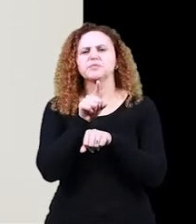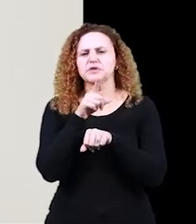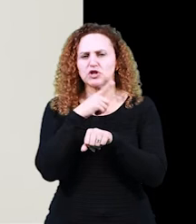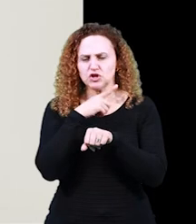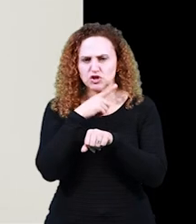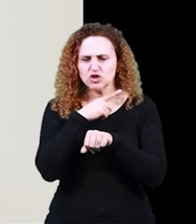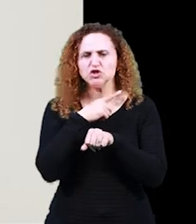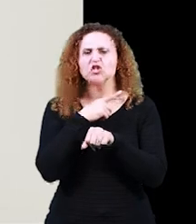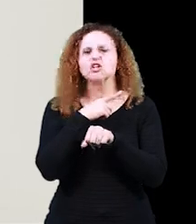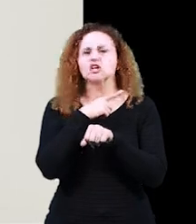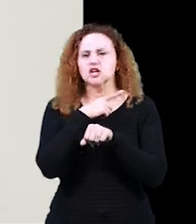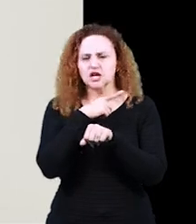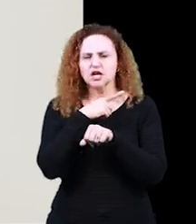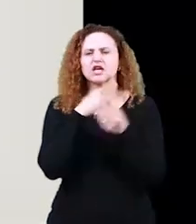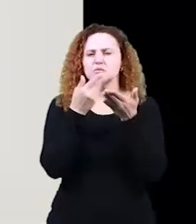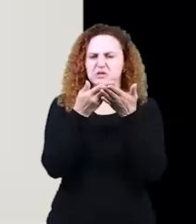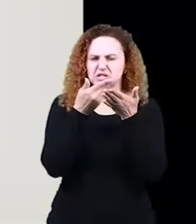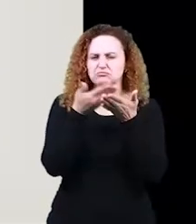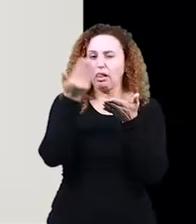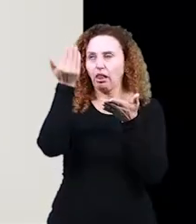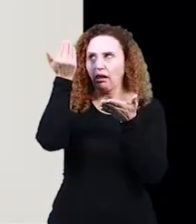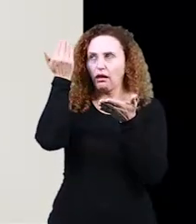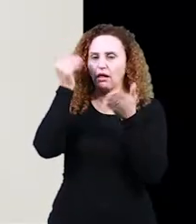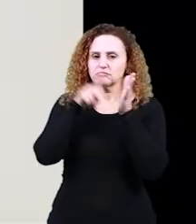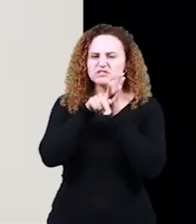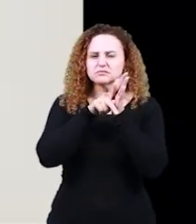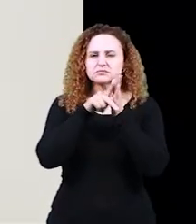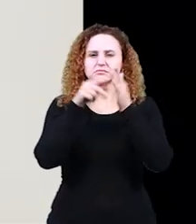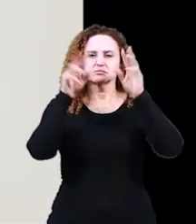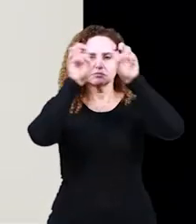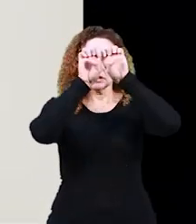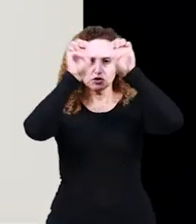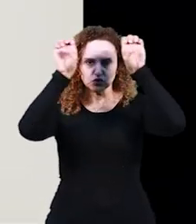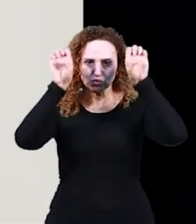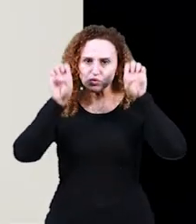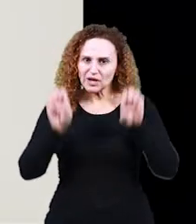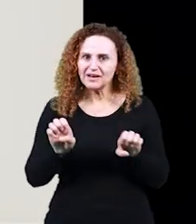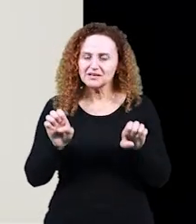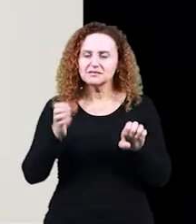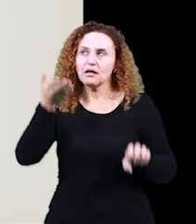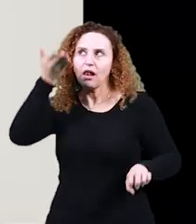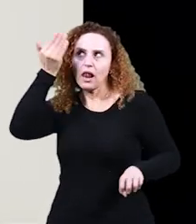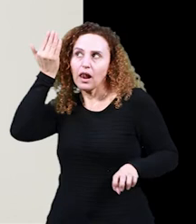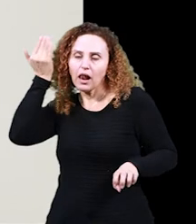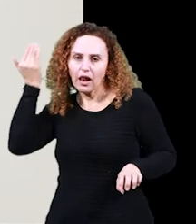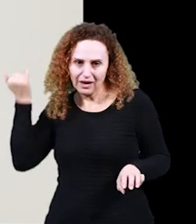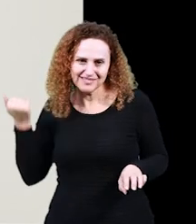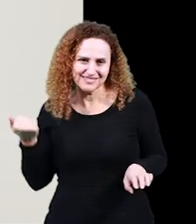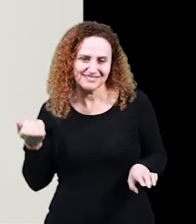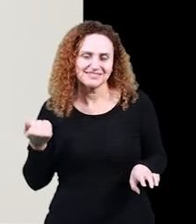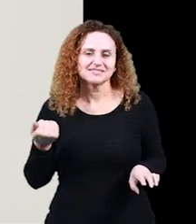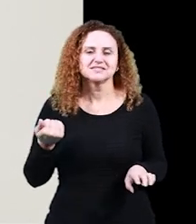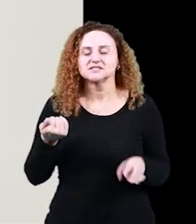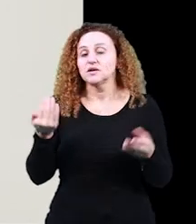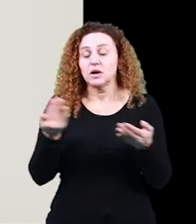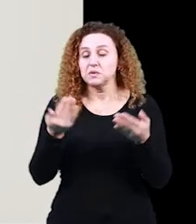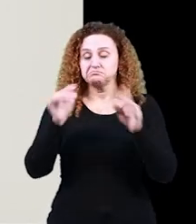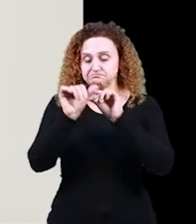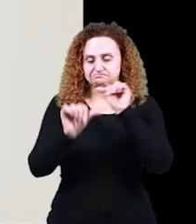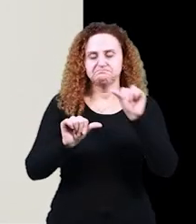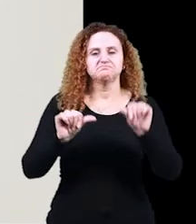homogênea, eram os estruturalistas, né? Então, parte-se da classificação dos fatos linguísticos porque vêem a língua como